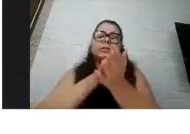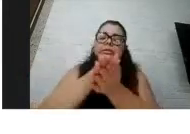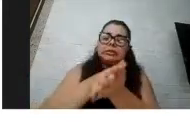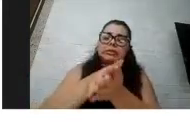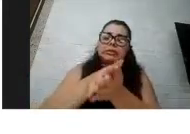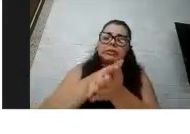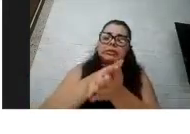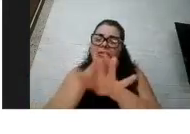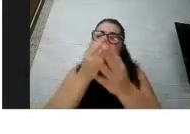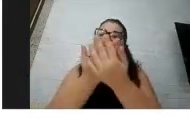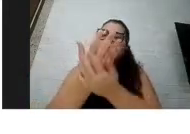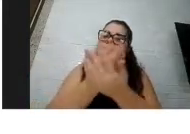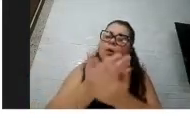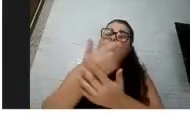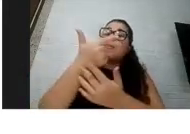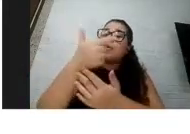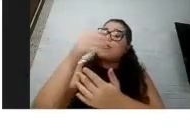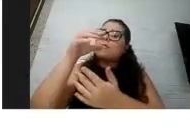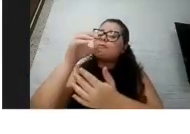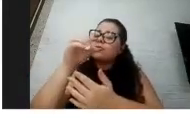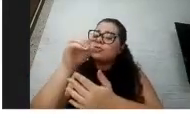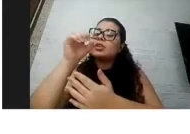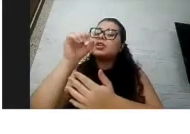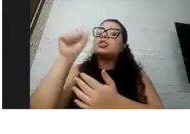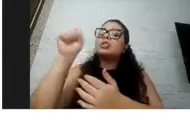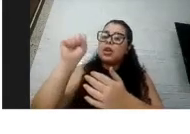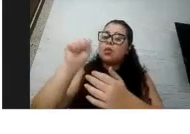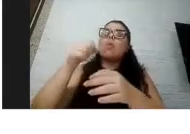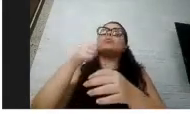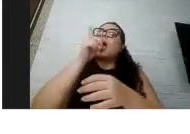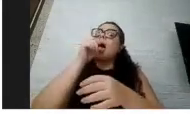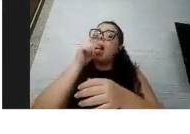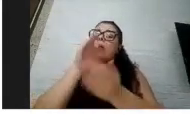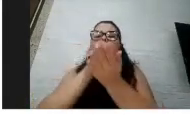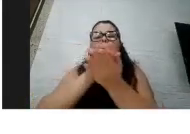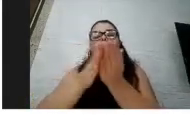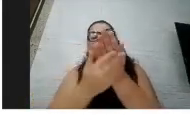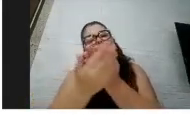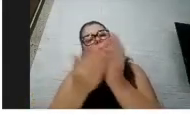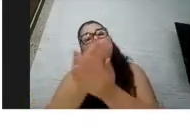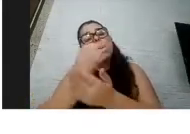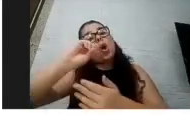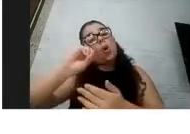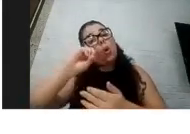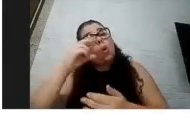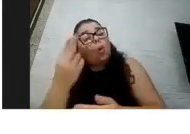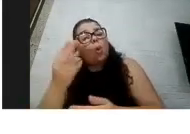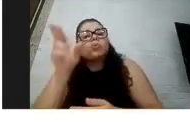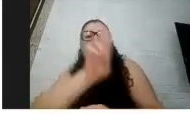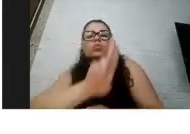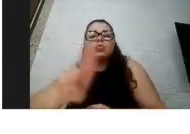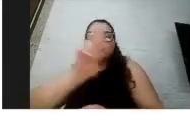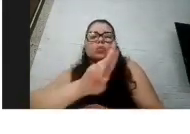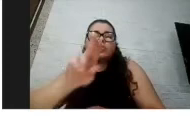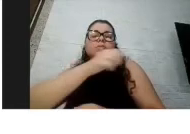procedimento 20 segundos com água e sabão ou na ausência de água limpa com sabão usar